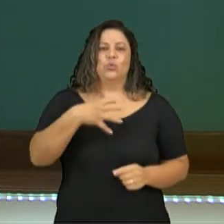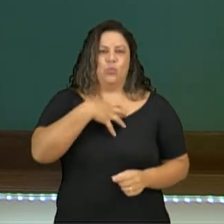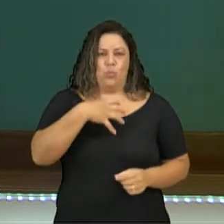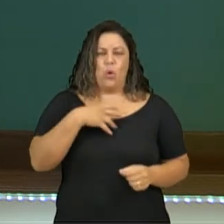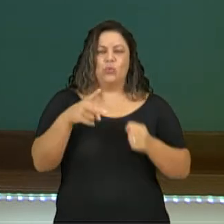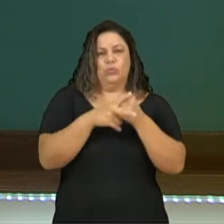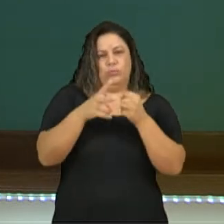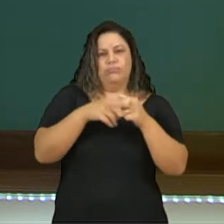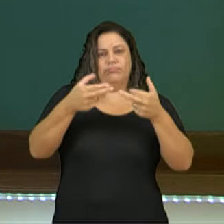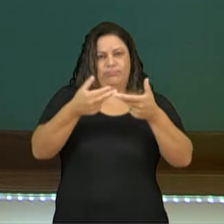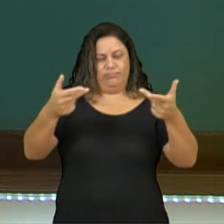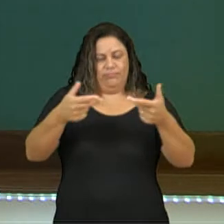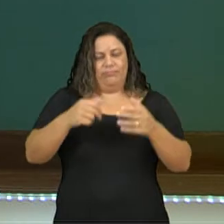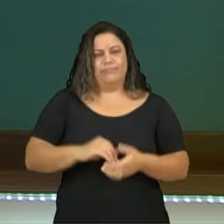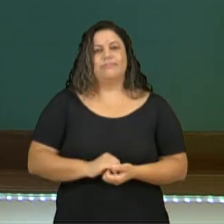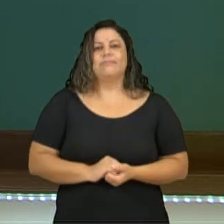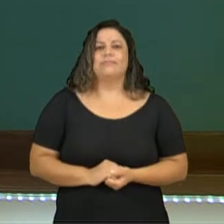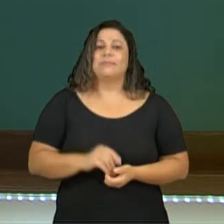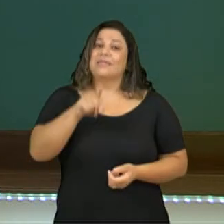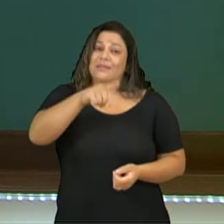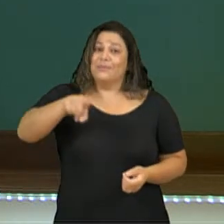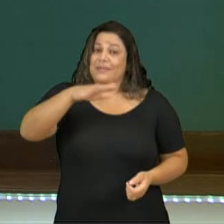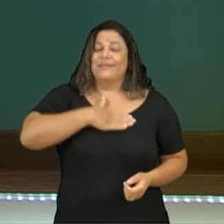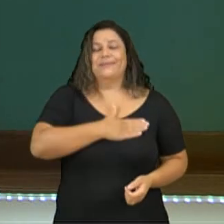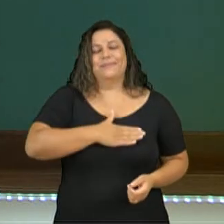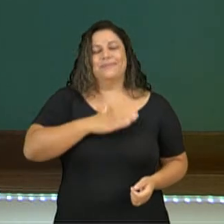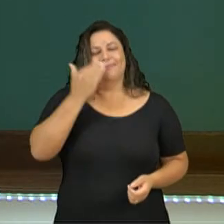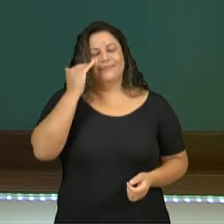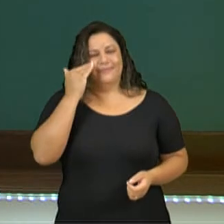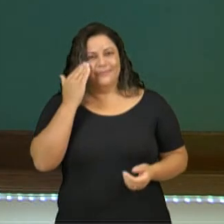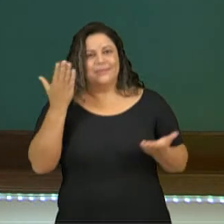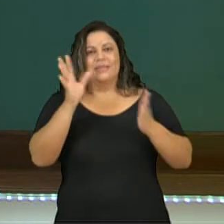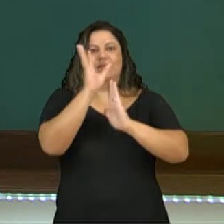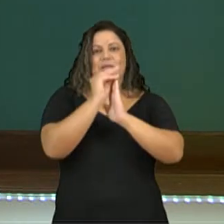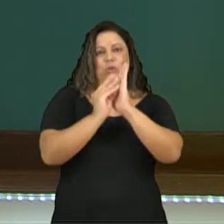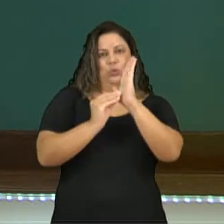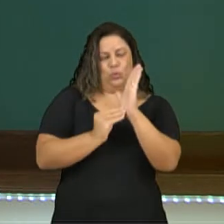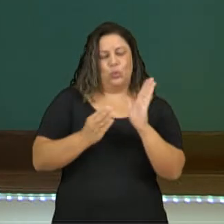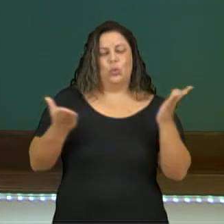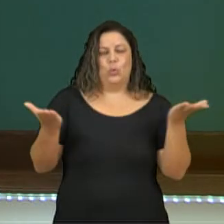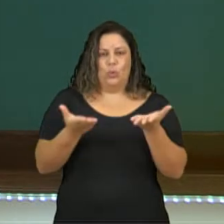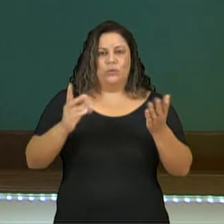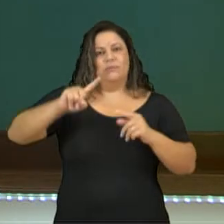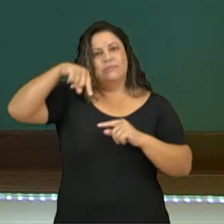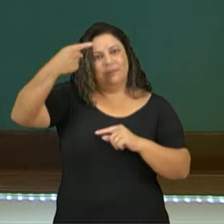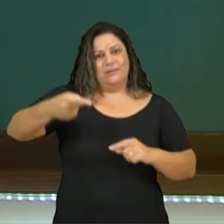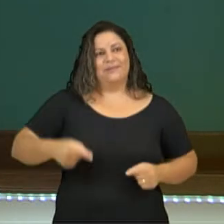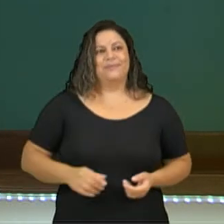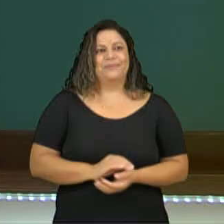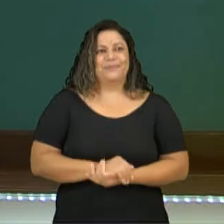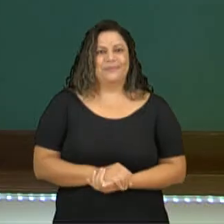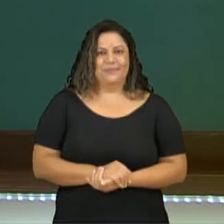imperativo de conjugação. Espero que você tenha entendido esse conteúdo e até breve.